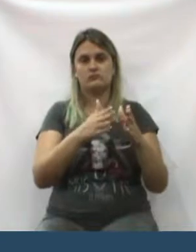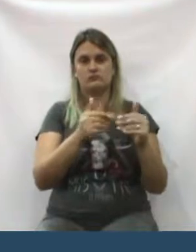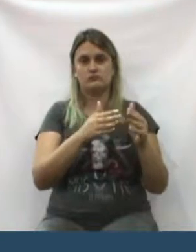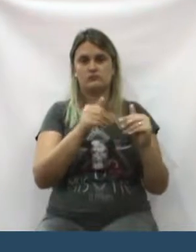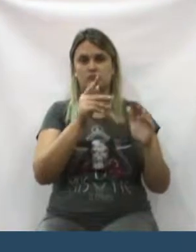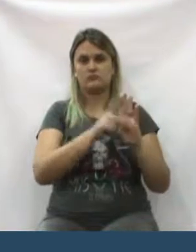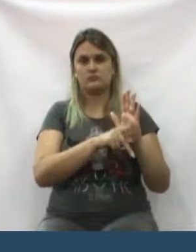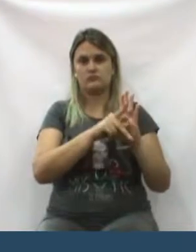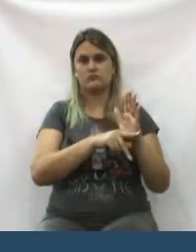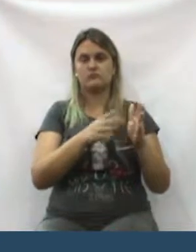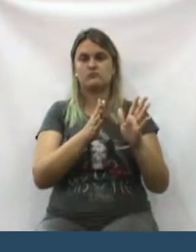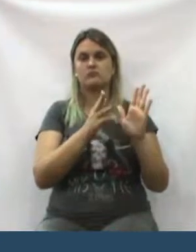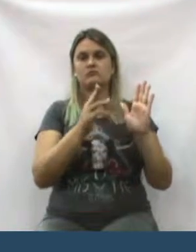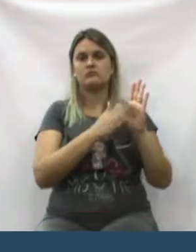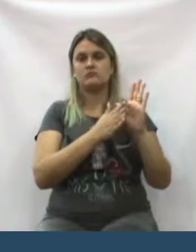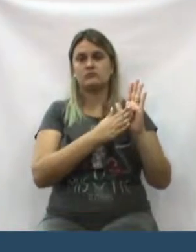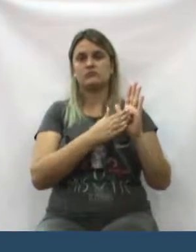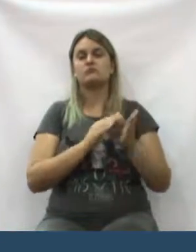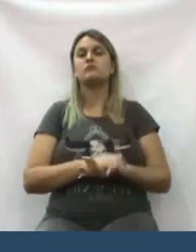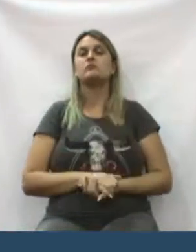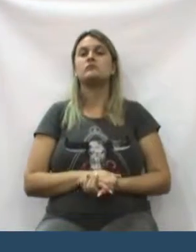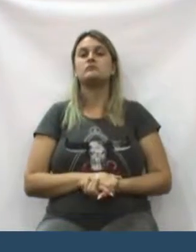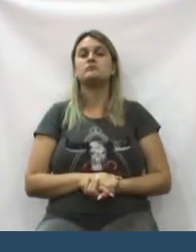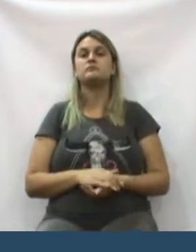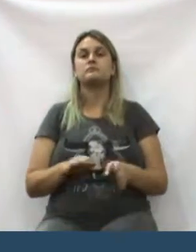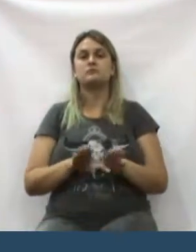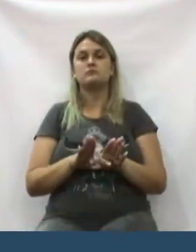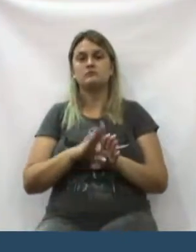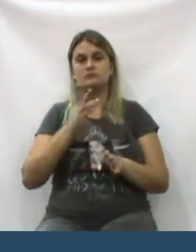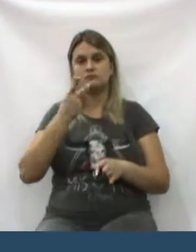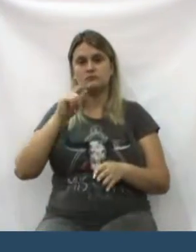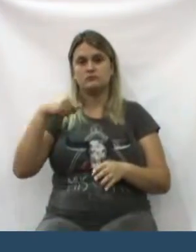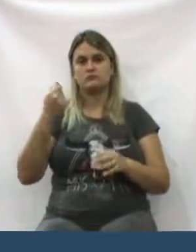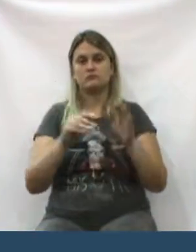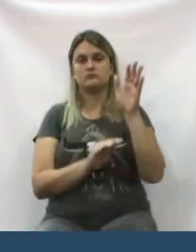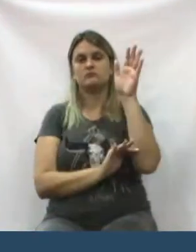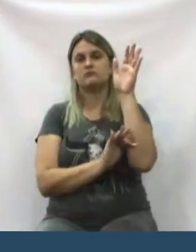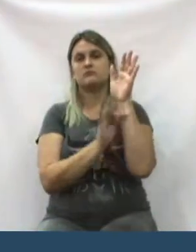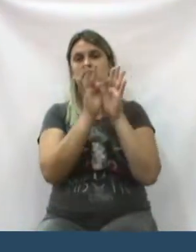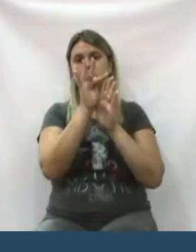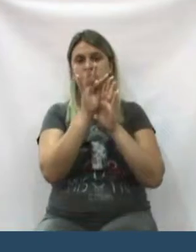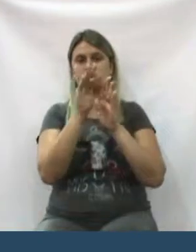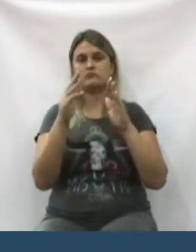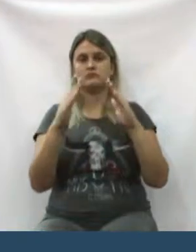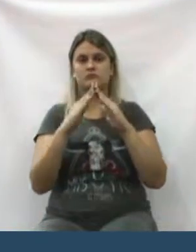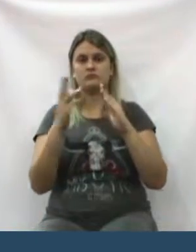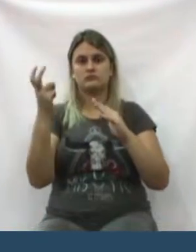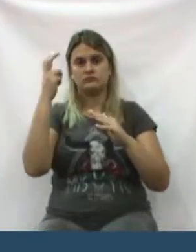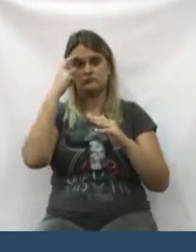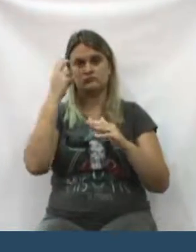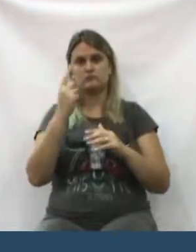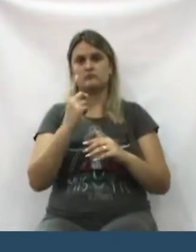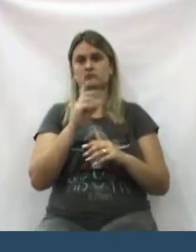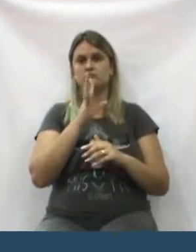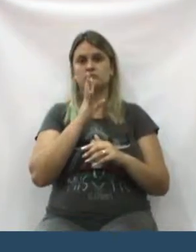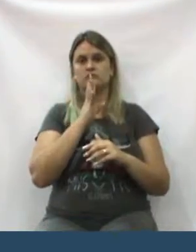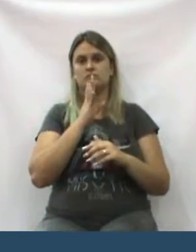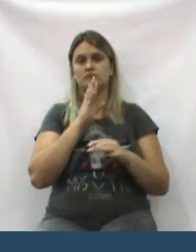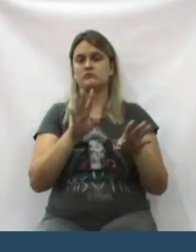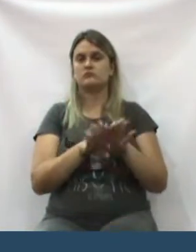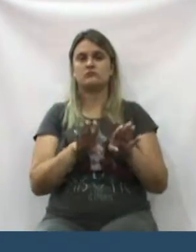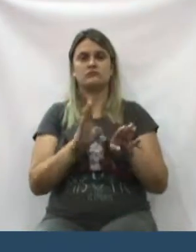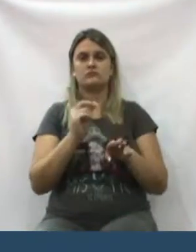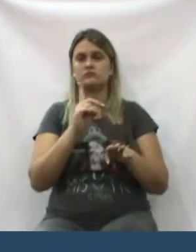encaminhamento dessas propostas dela. Quanto ao elevador, vereador Carlos, eu realmente desconhecio,